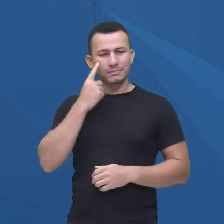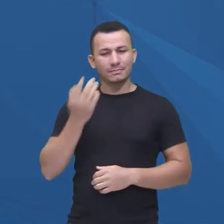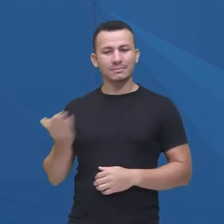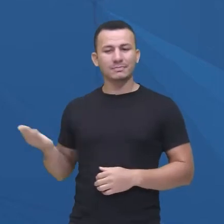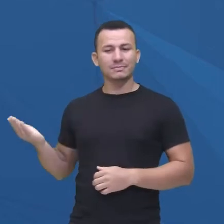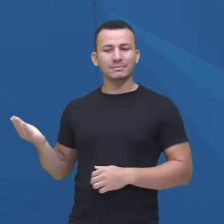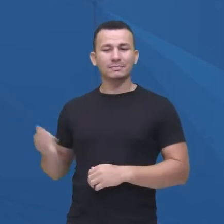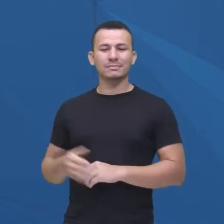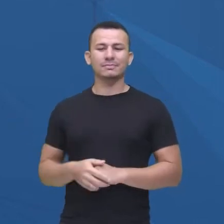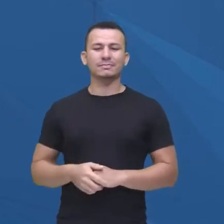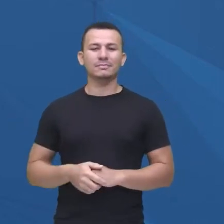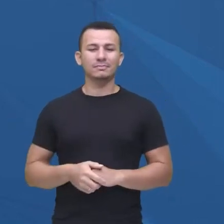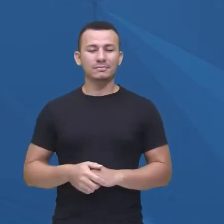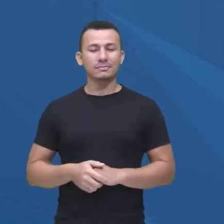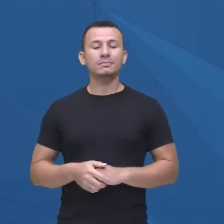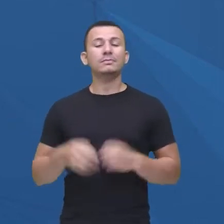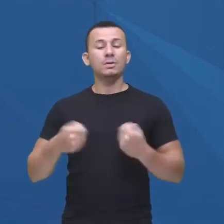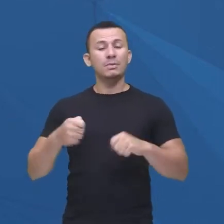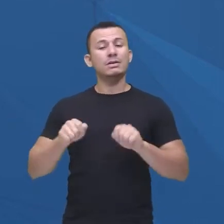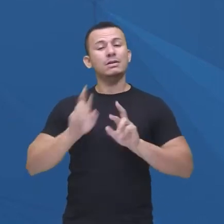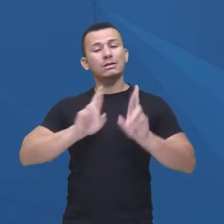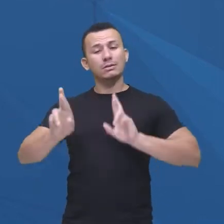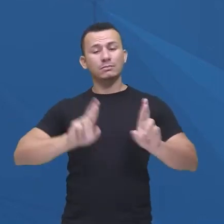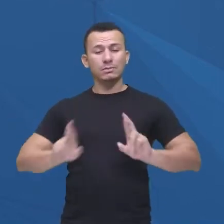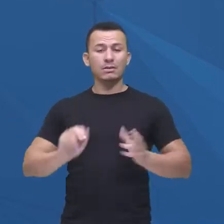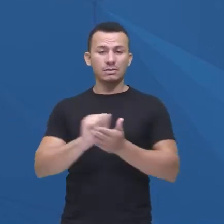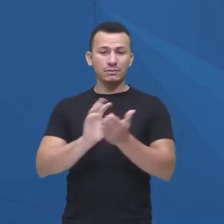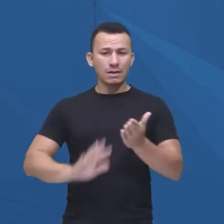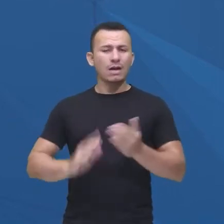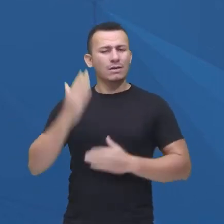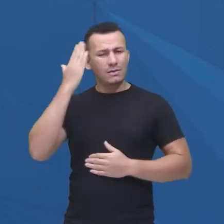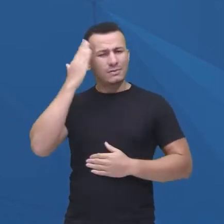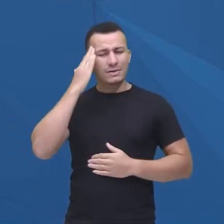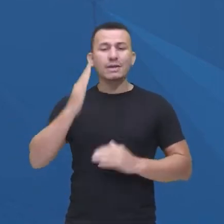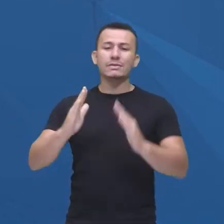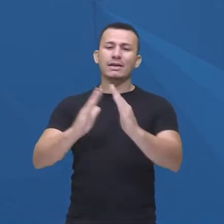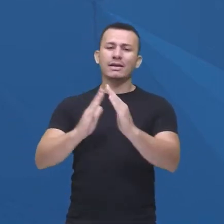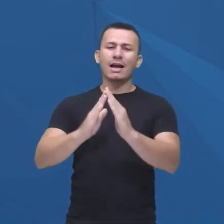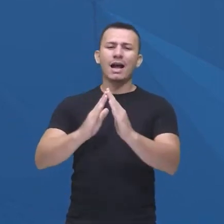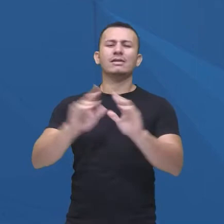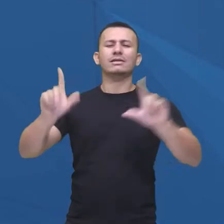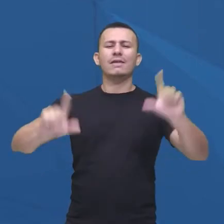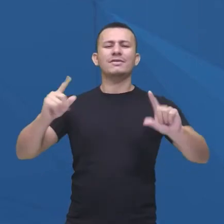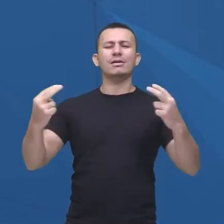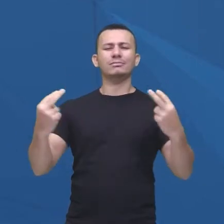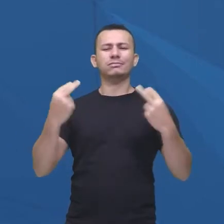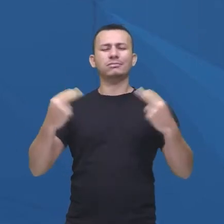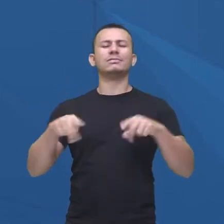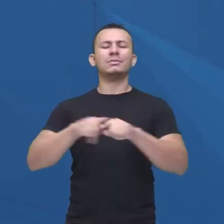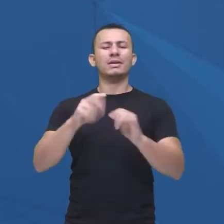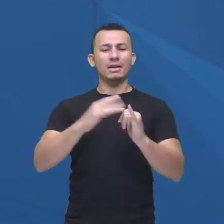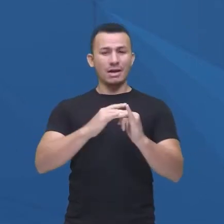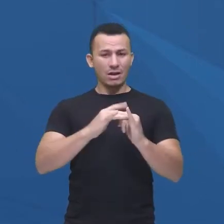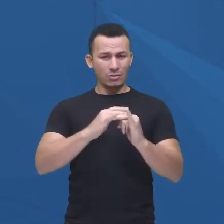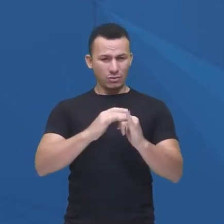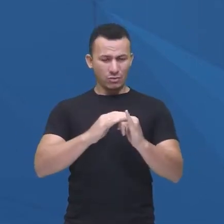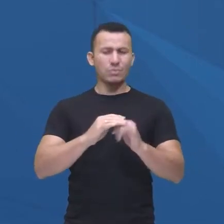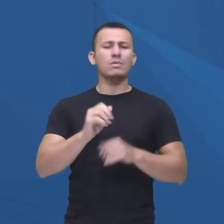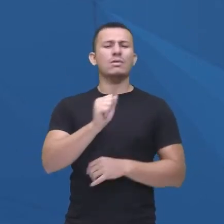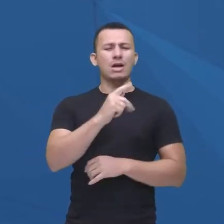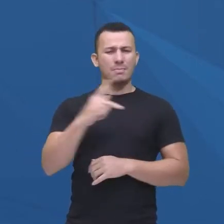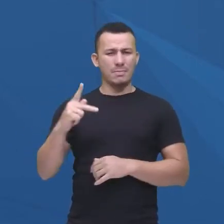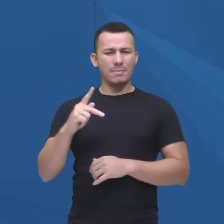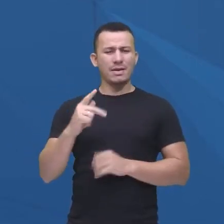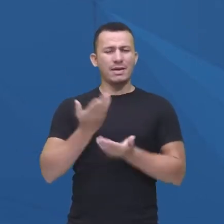olha só, participar das atividades. Mesmo em casa, assistindo pela TV, pelo nosso canal do YouTube, no aplicativo Aula em Casa,